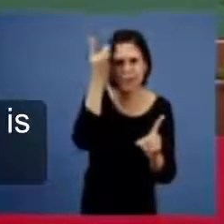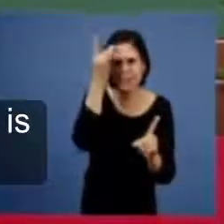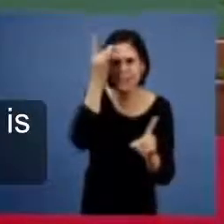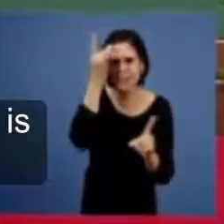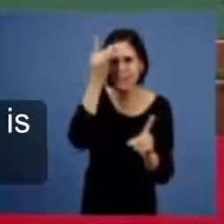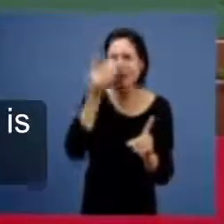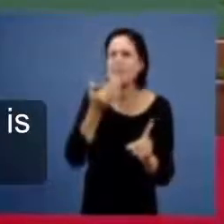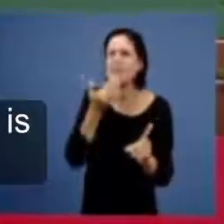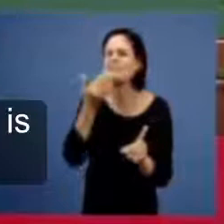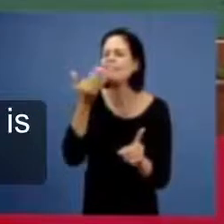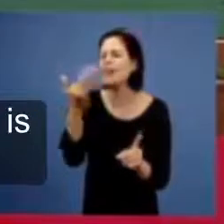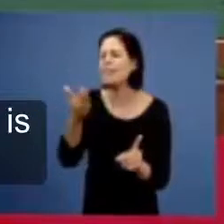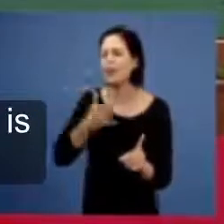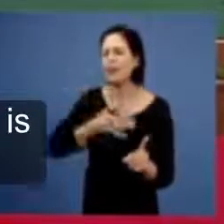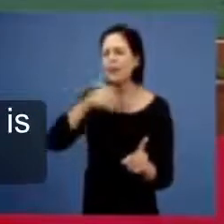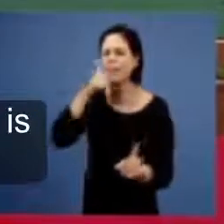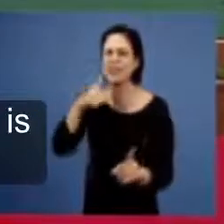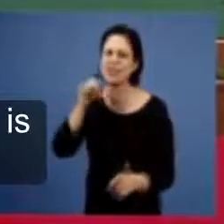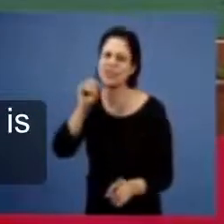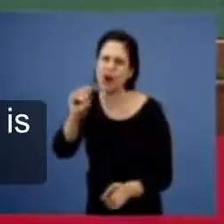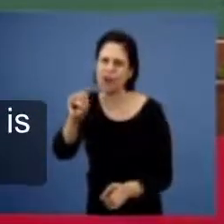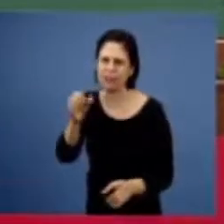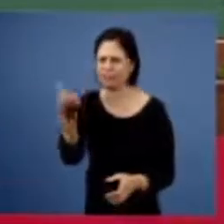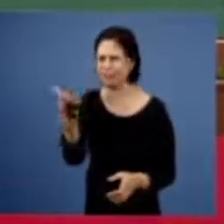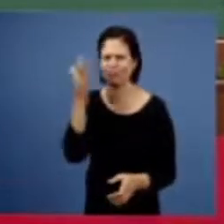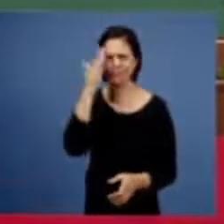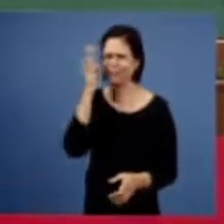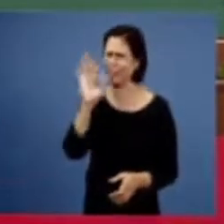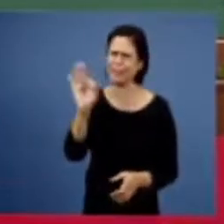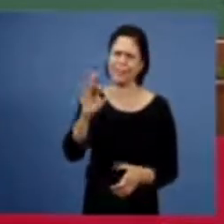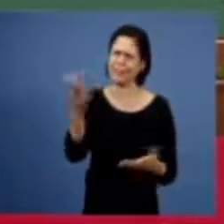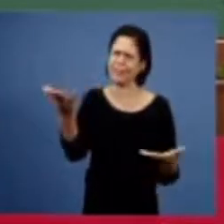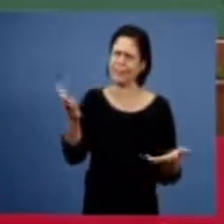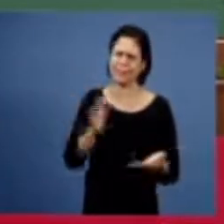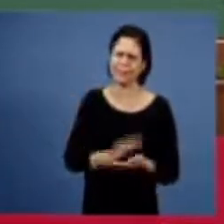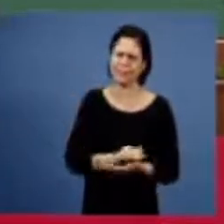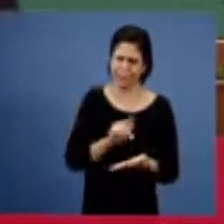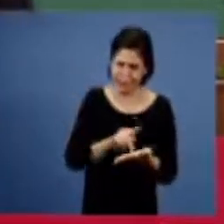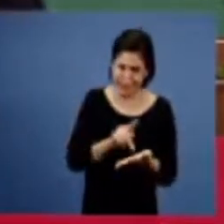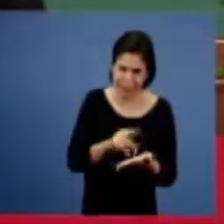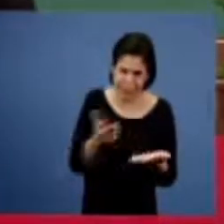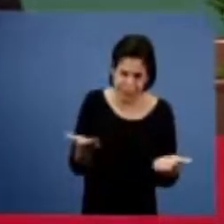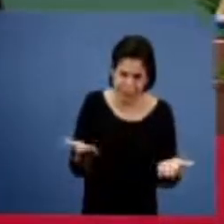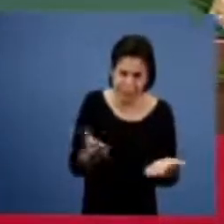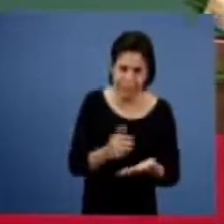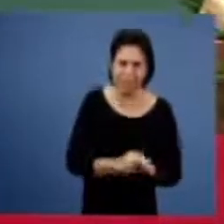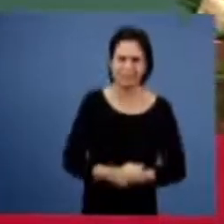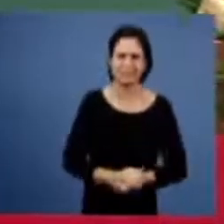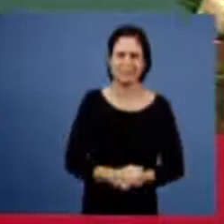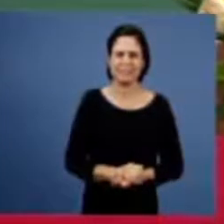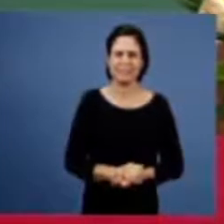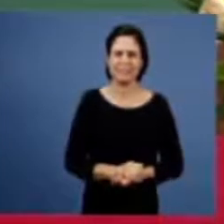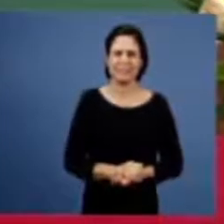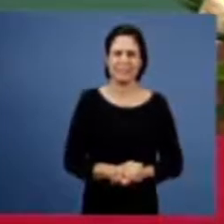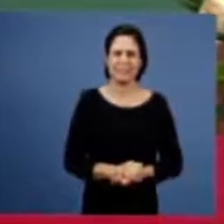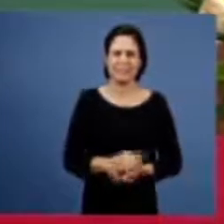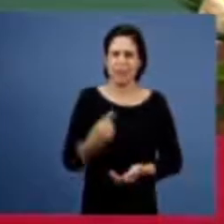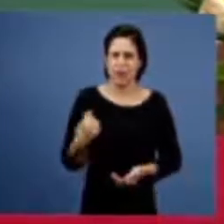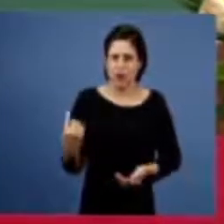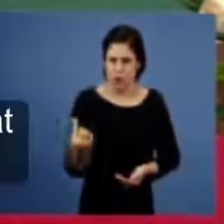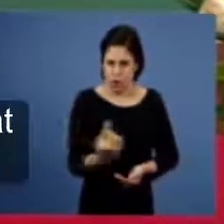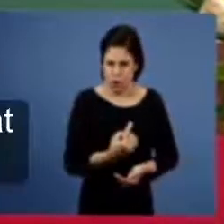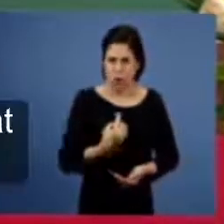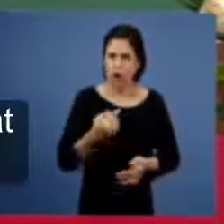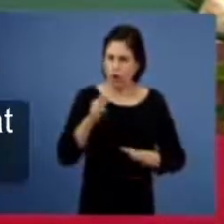é não entender o que é obra não é verdade então meus irmãos nós estamos